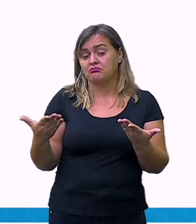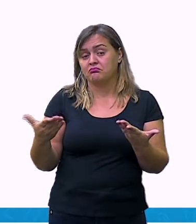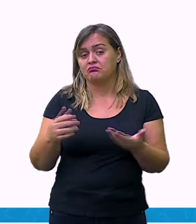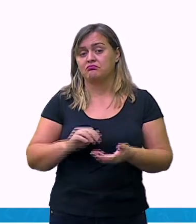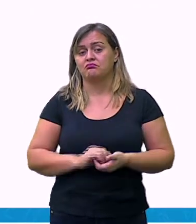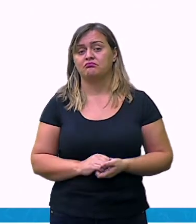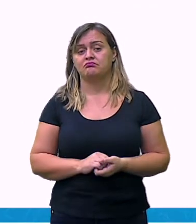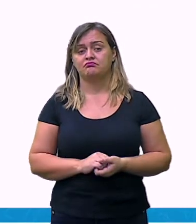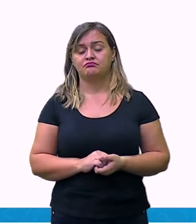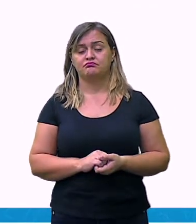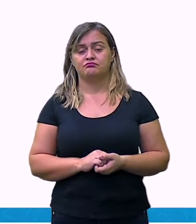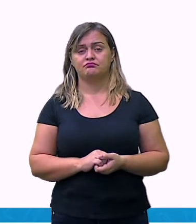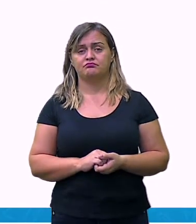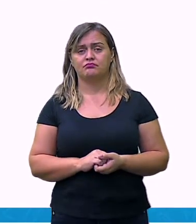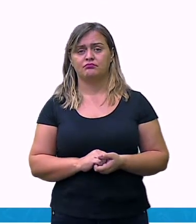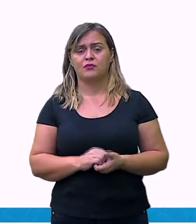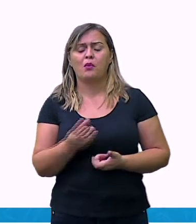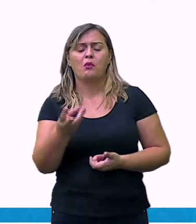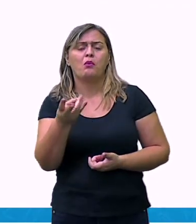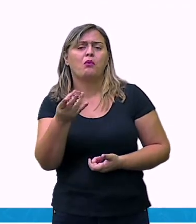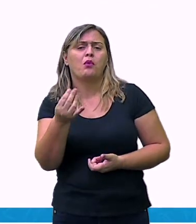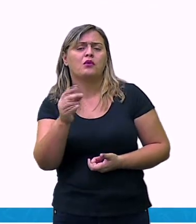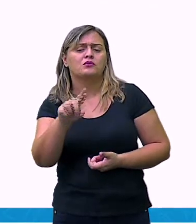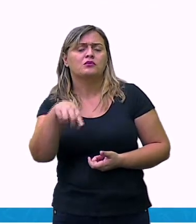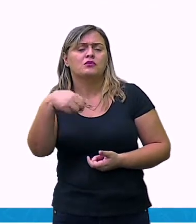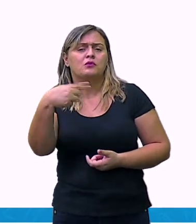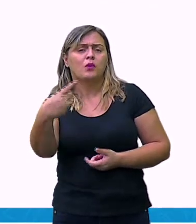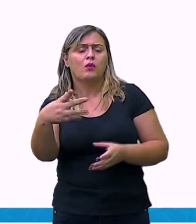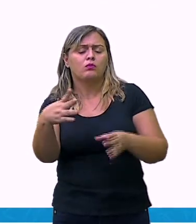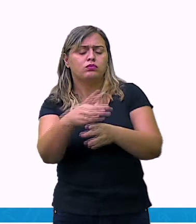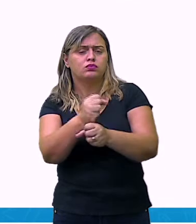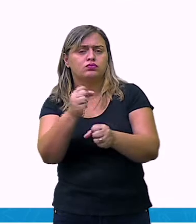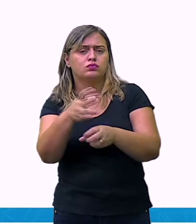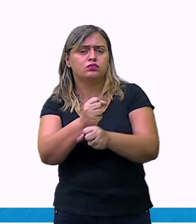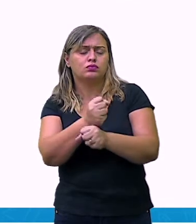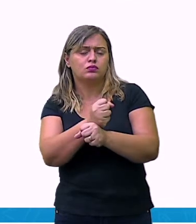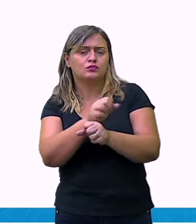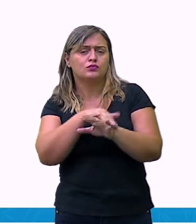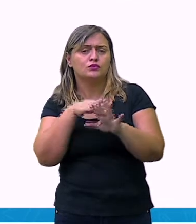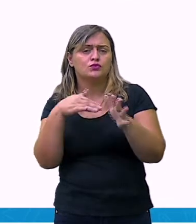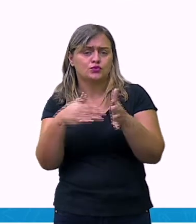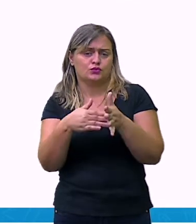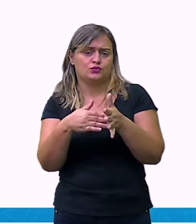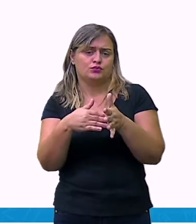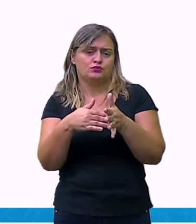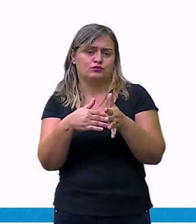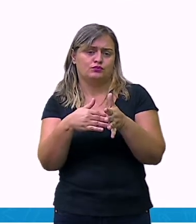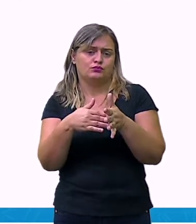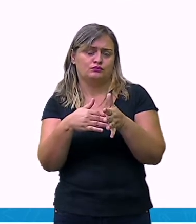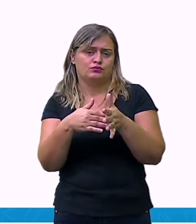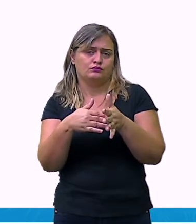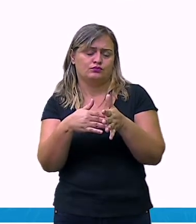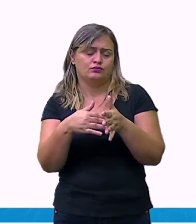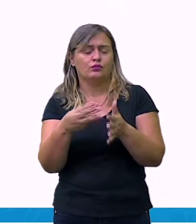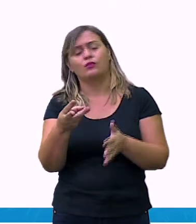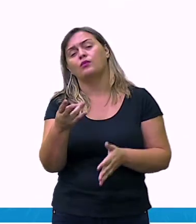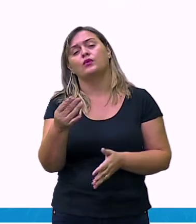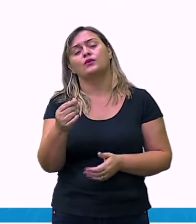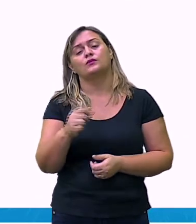nesse primeiro e 20 nesse segundo 100, não é mesmo? Porque eu tenho duas centenas aqui, 200.